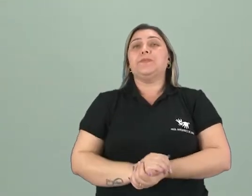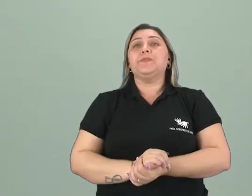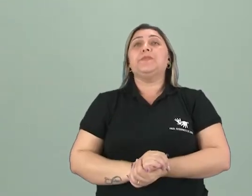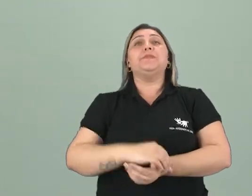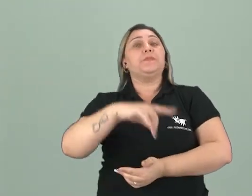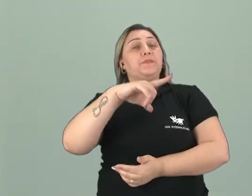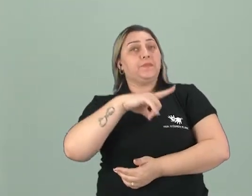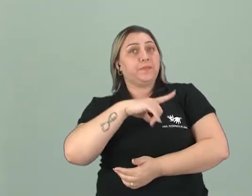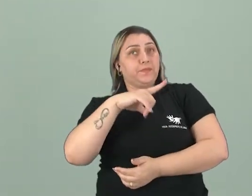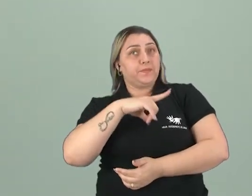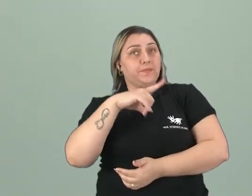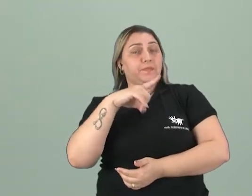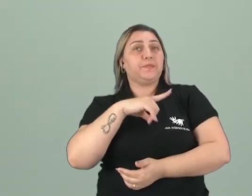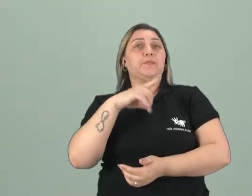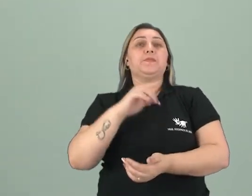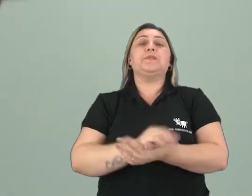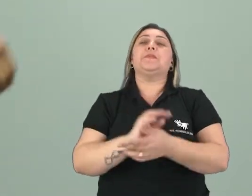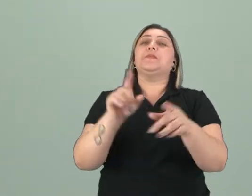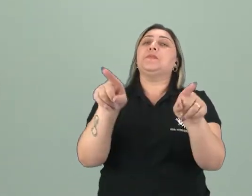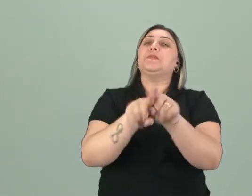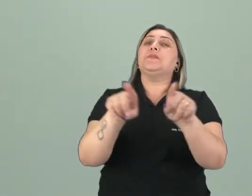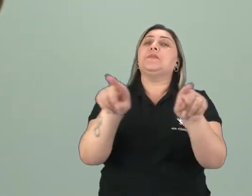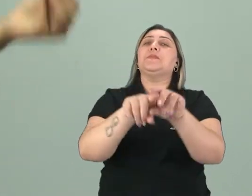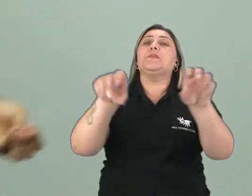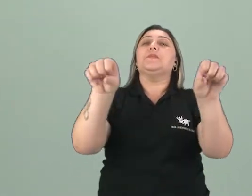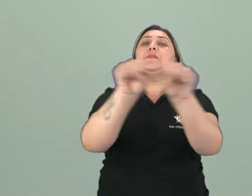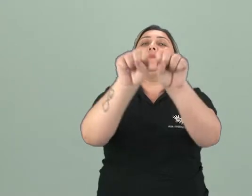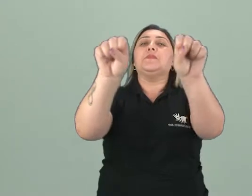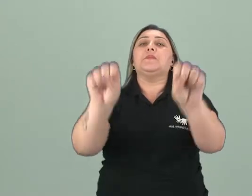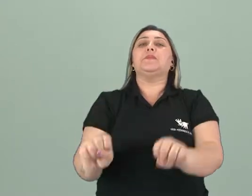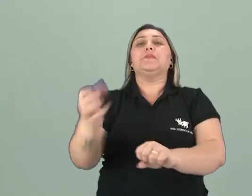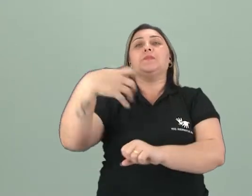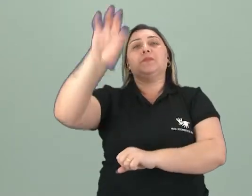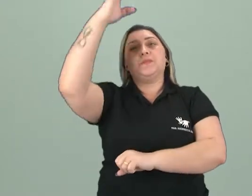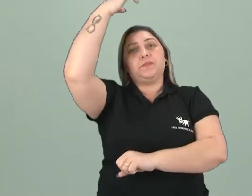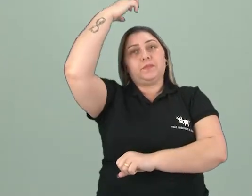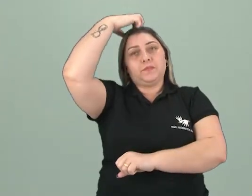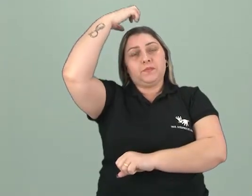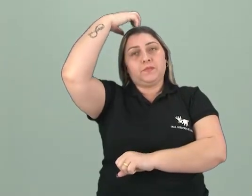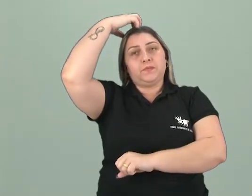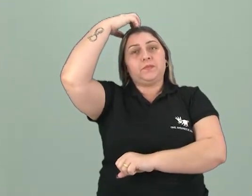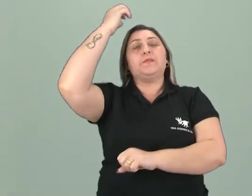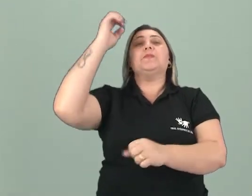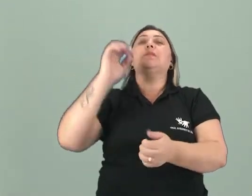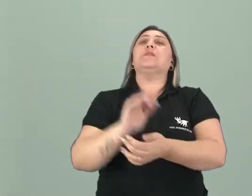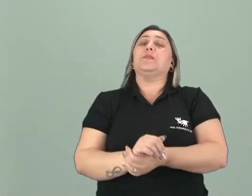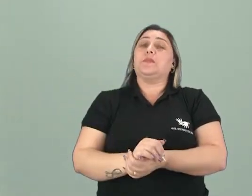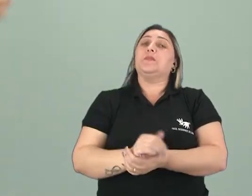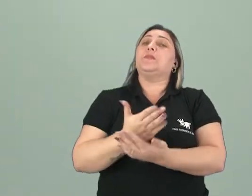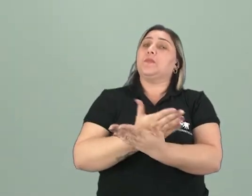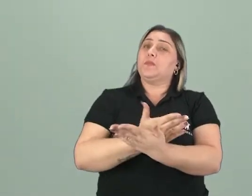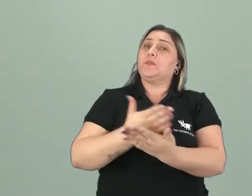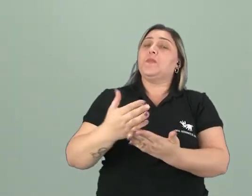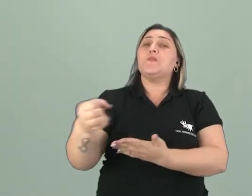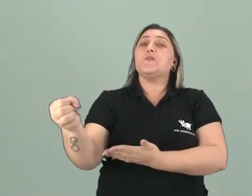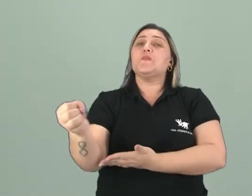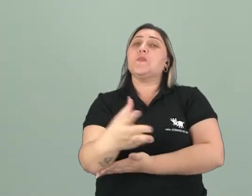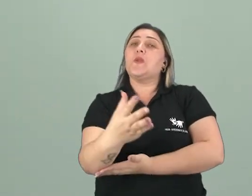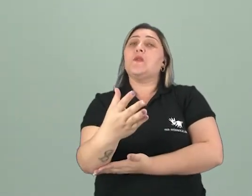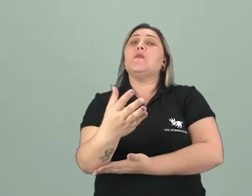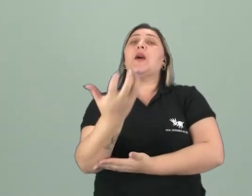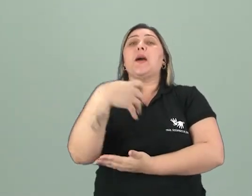vai ter essa quebra desse sistema de monarquia absolutista para ser introduzido uma nova forma de